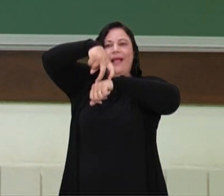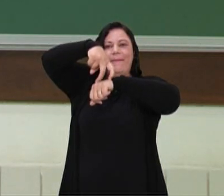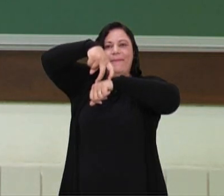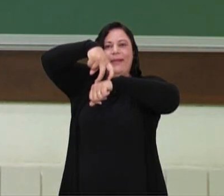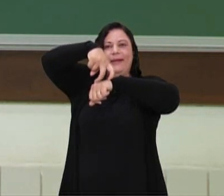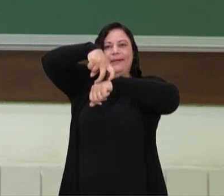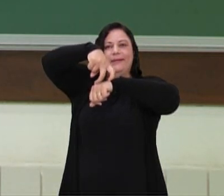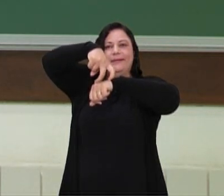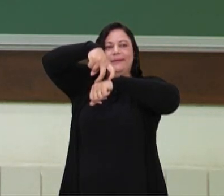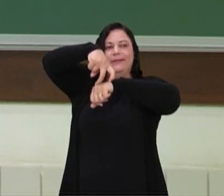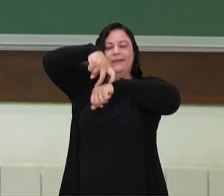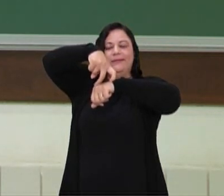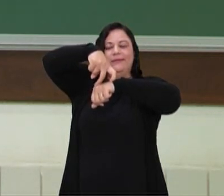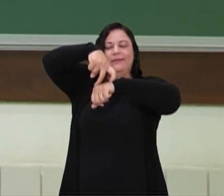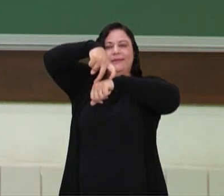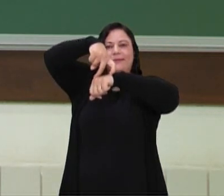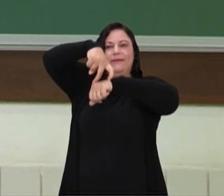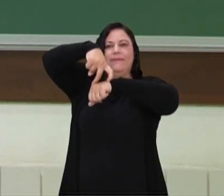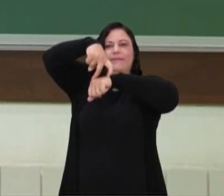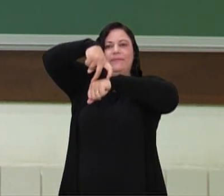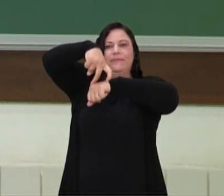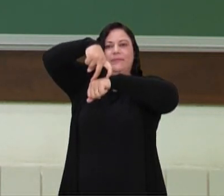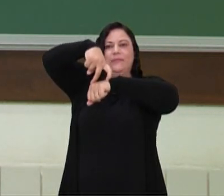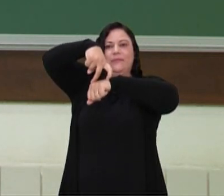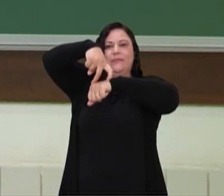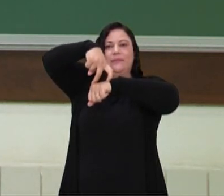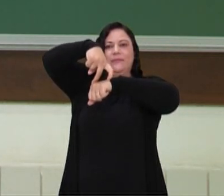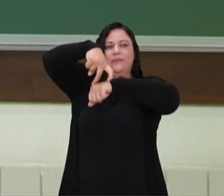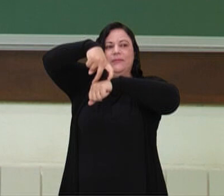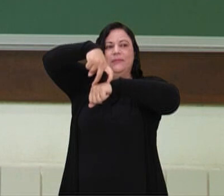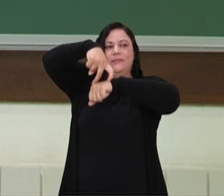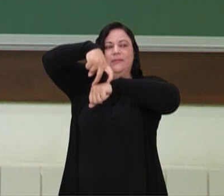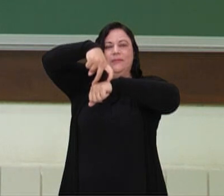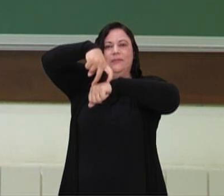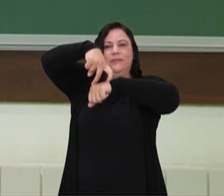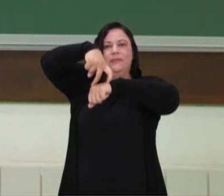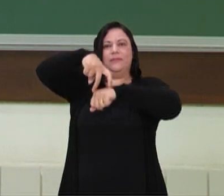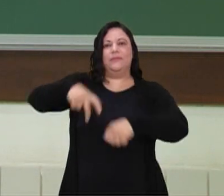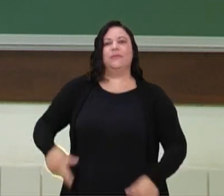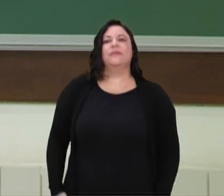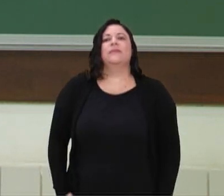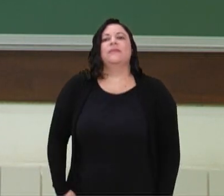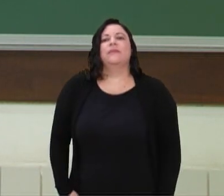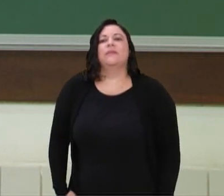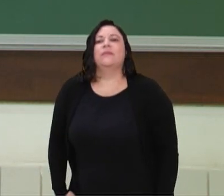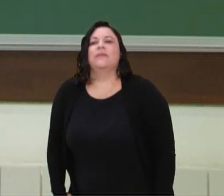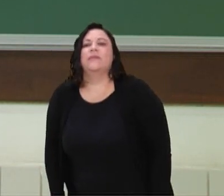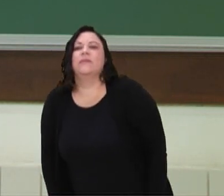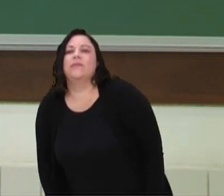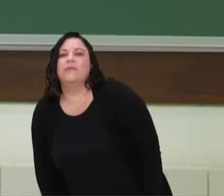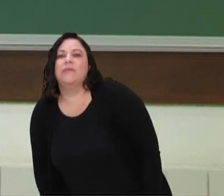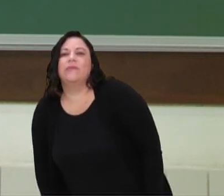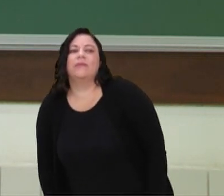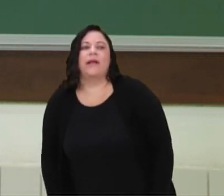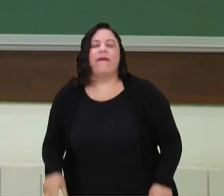de trás, ó, está toda no chão, para você alongar toda a sua perna aqui, ó, tá?